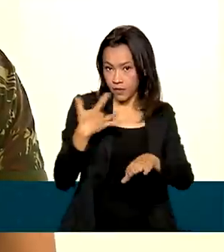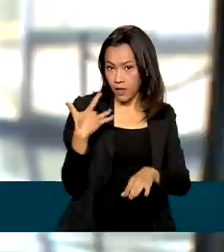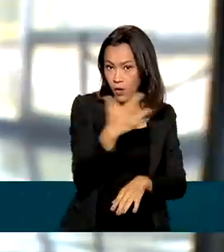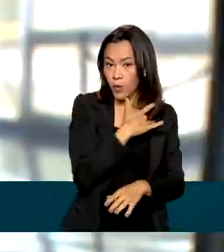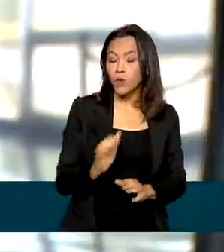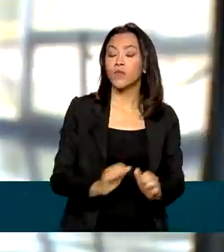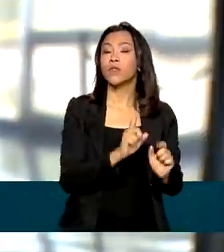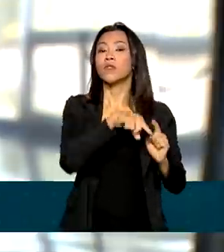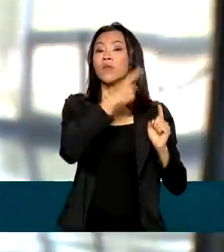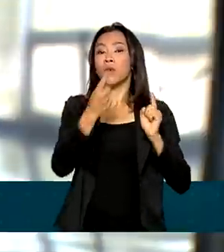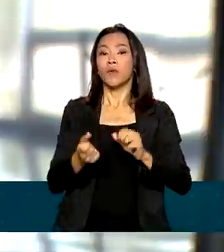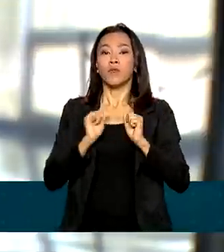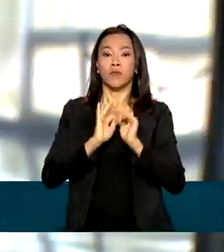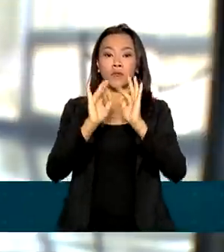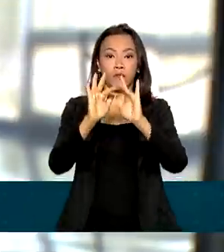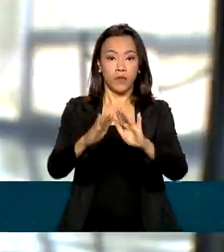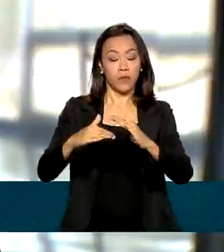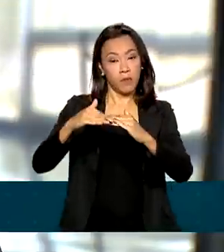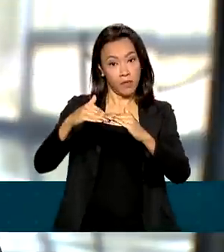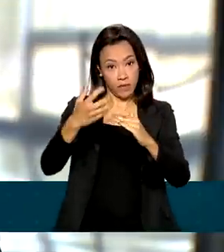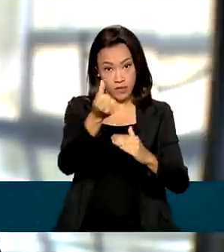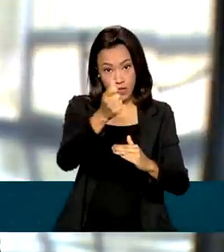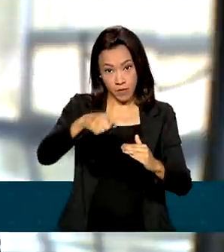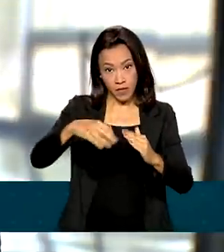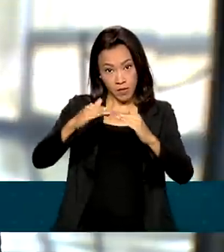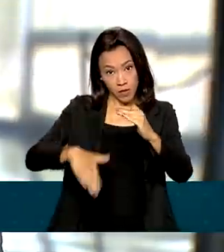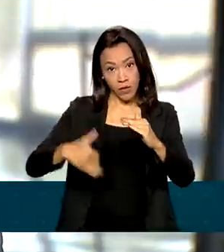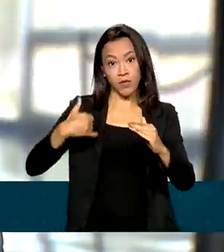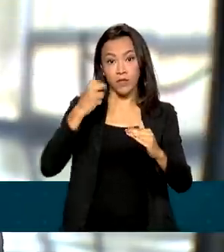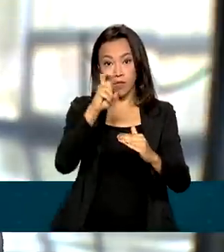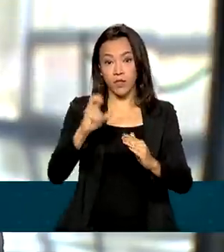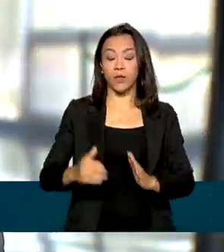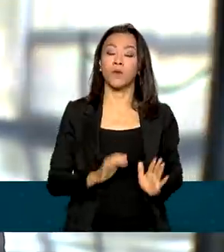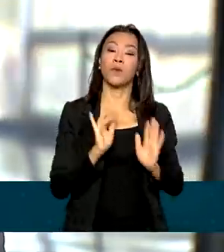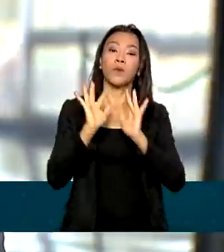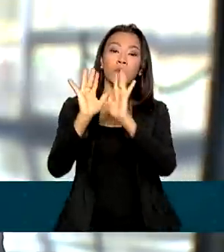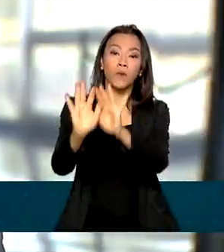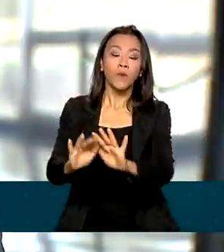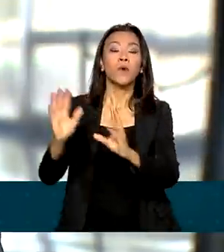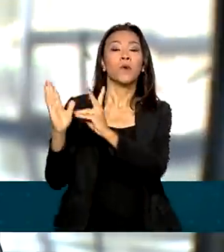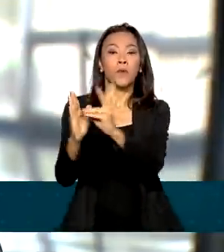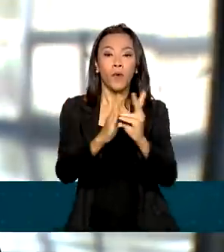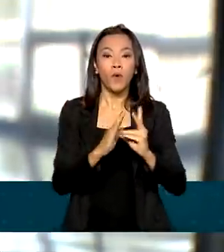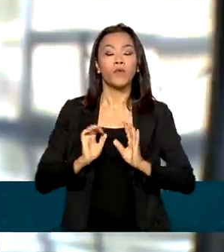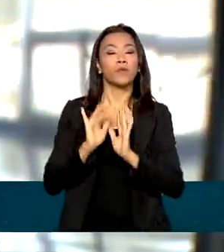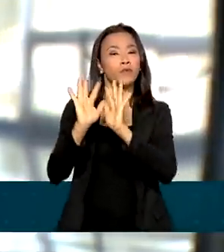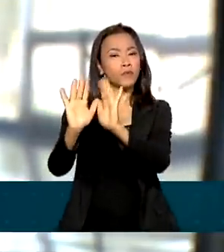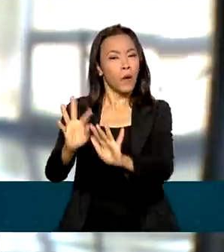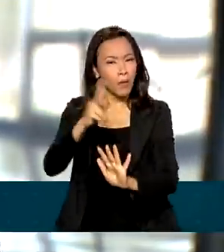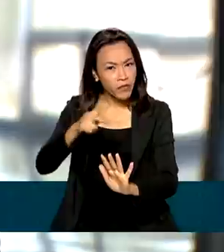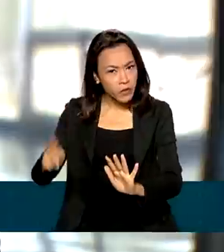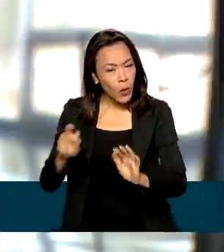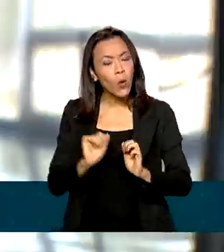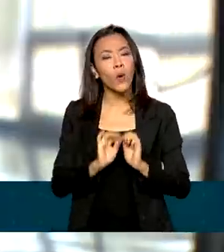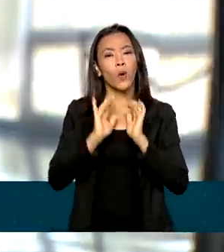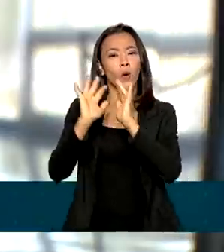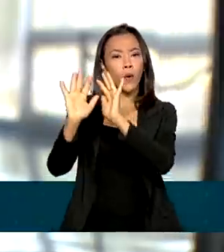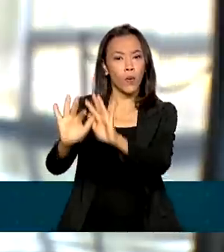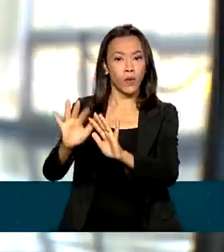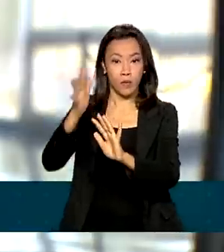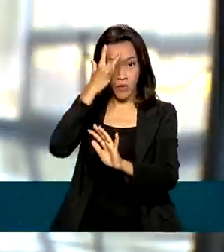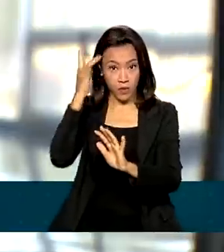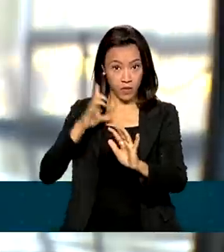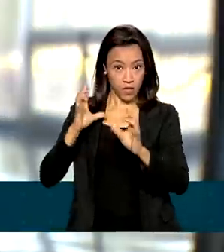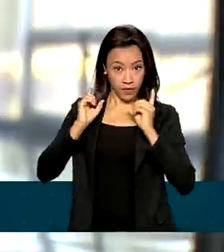seis meses a menores de cinco anos, gestantes e puérperas, povos indígenas, professores, pessoas com comorbidades e com